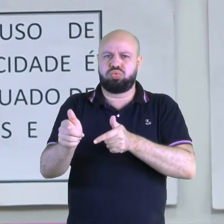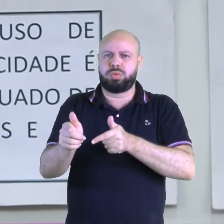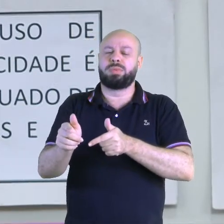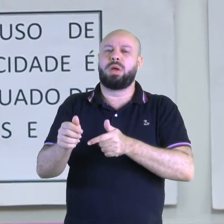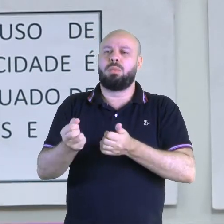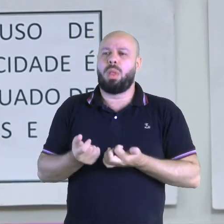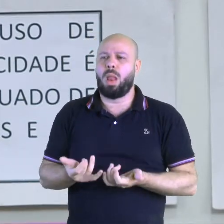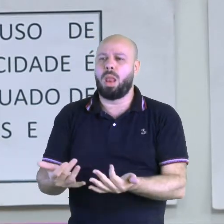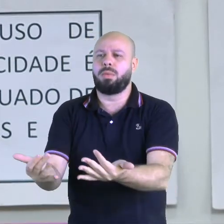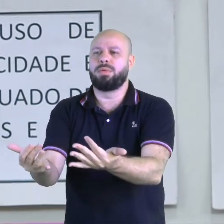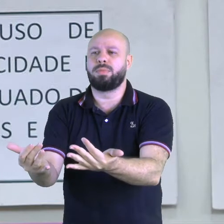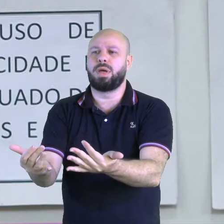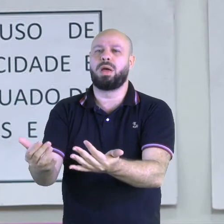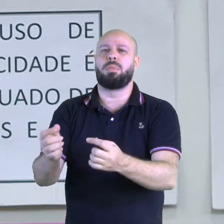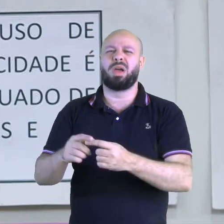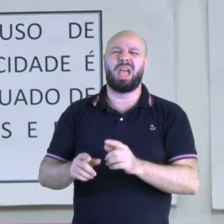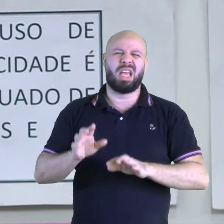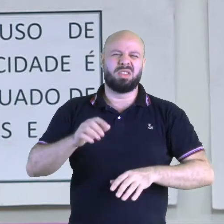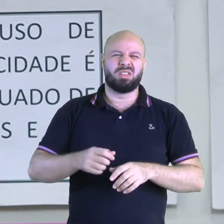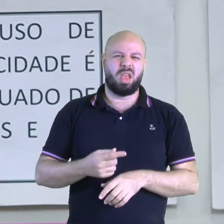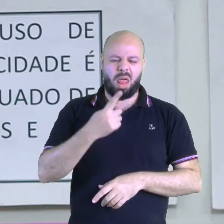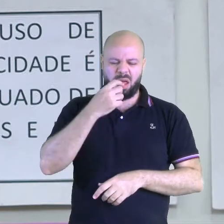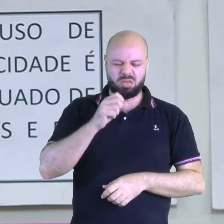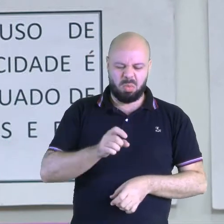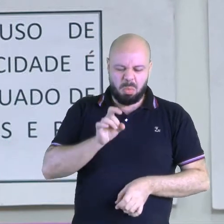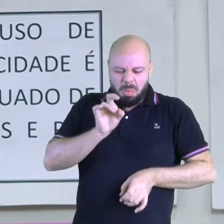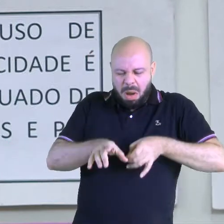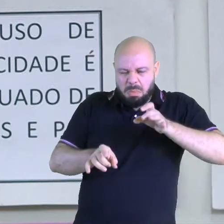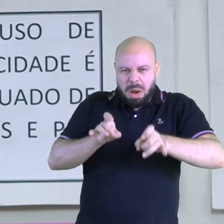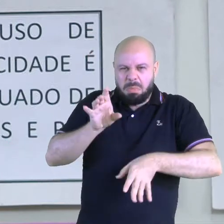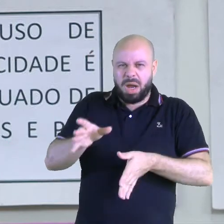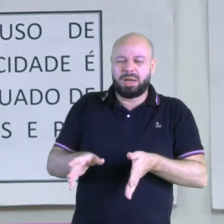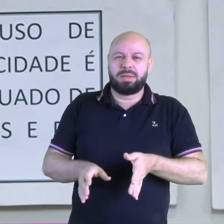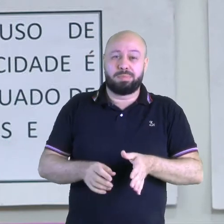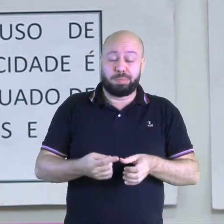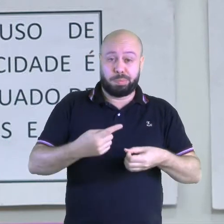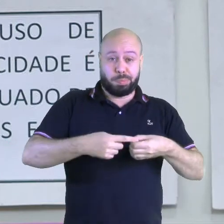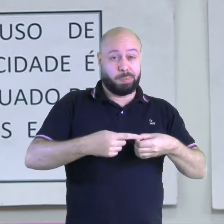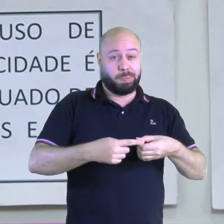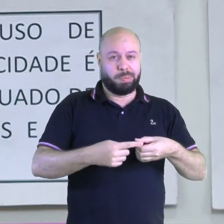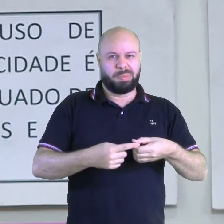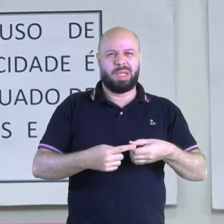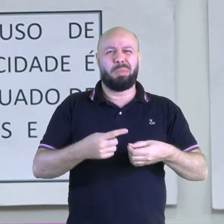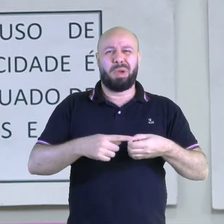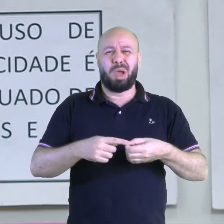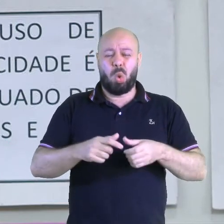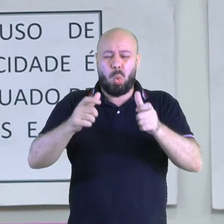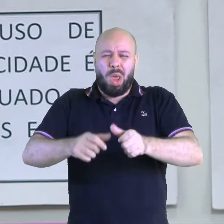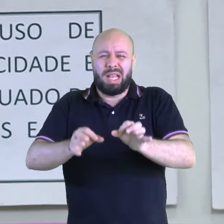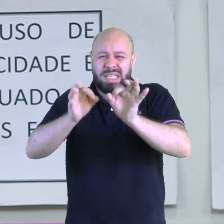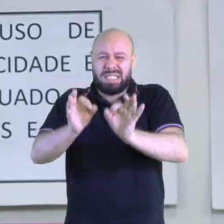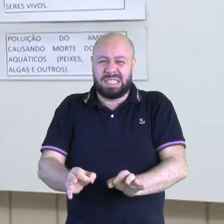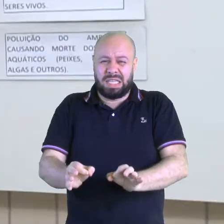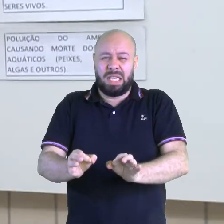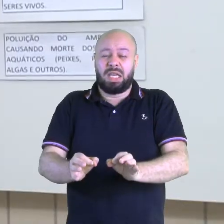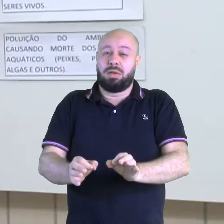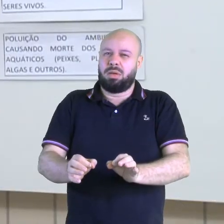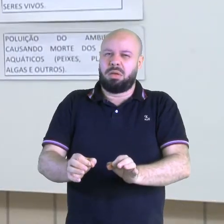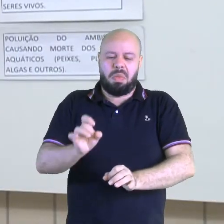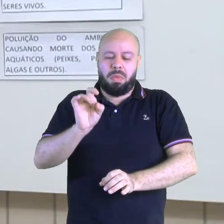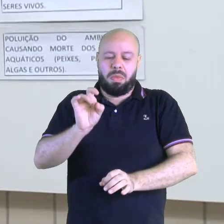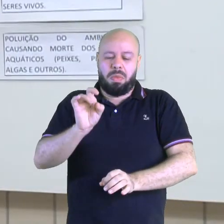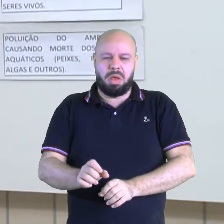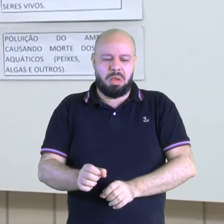descaste inadequado de lixo sem tratamento nos lixões e por resíduos industriais. Quais as